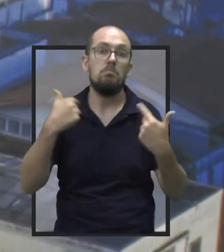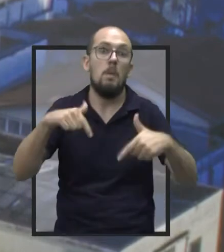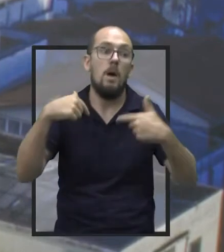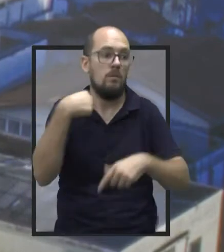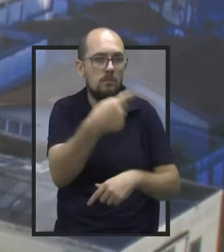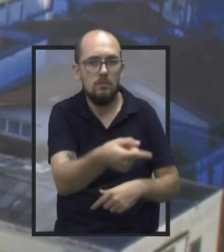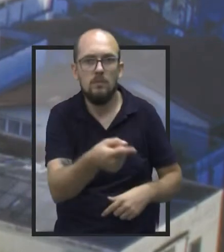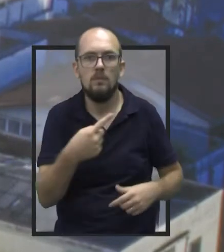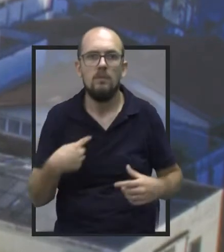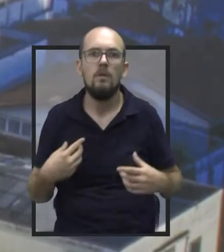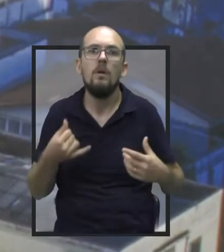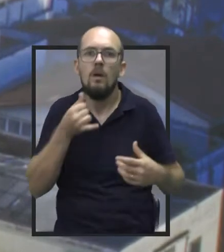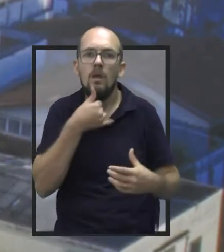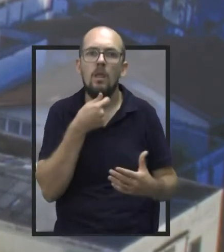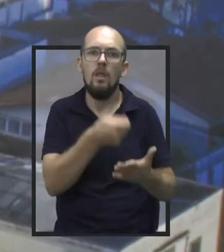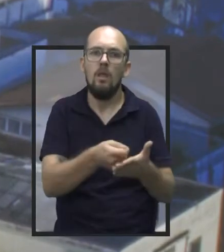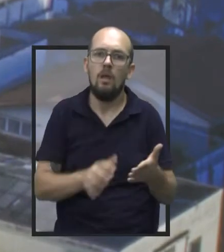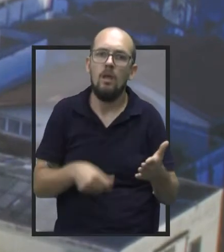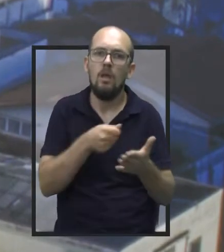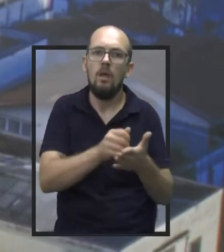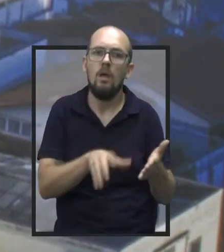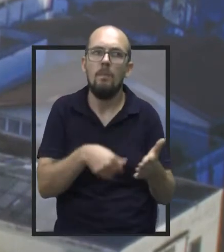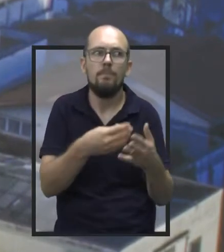e, infelizmente, eles estão pagando uma conta